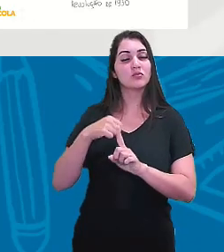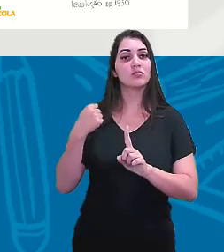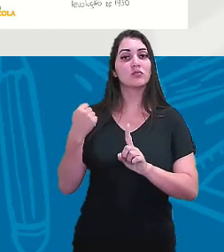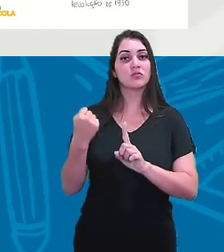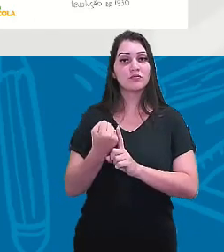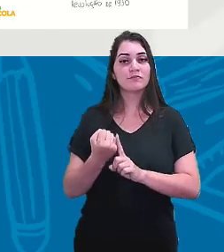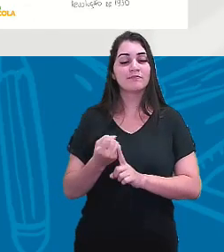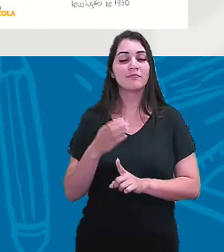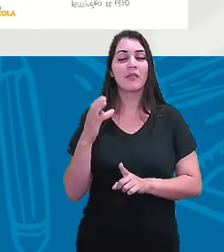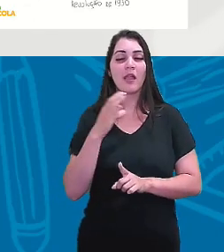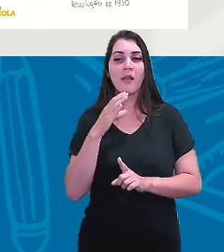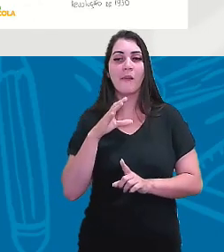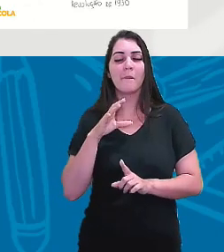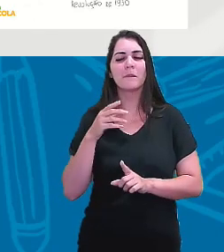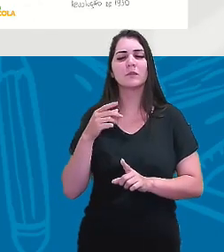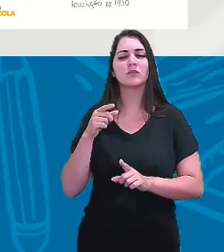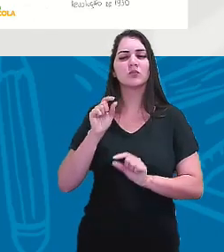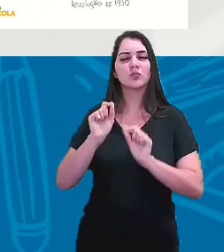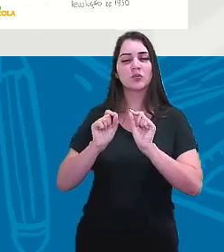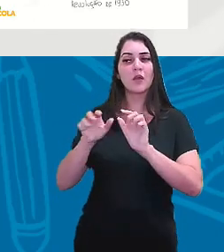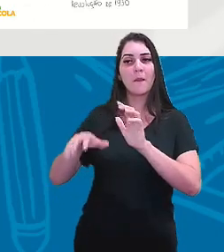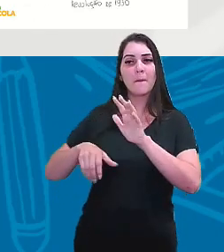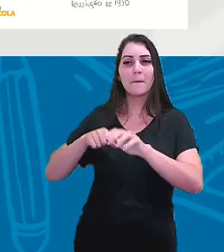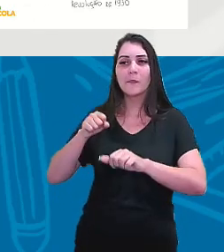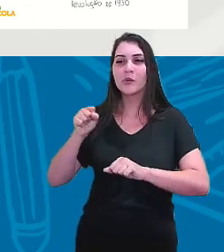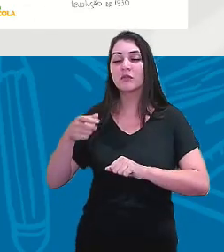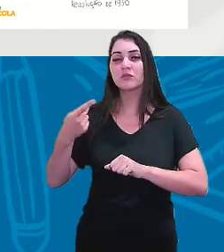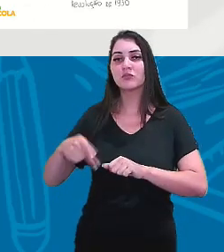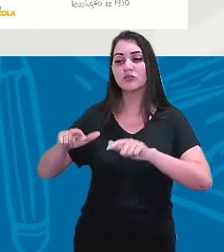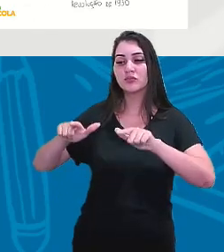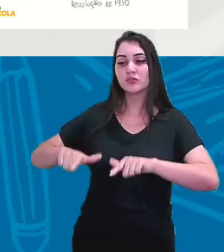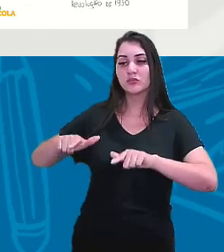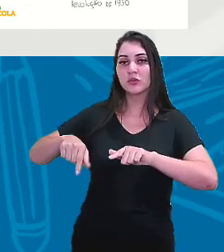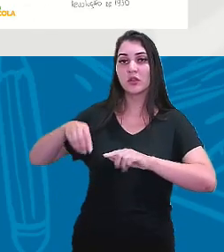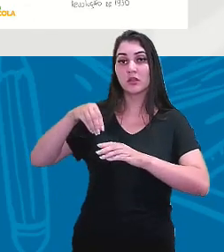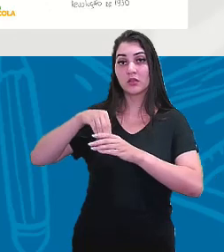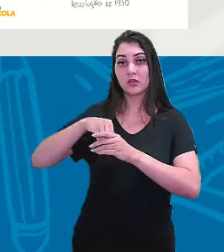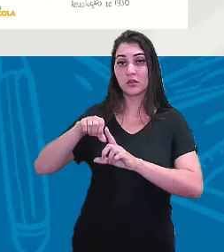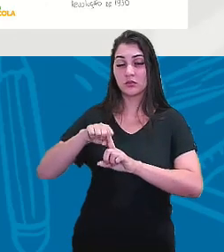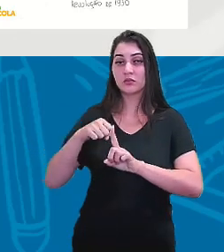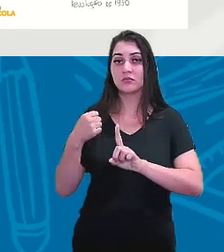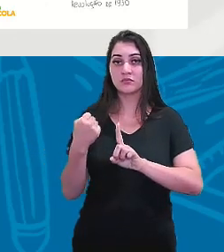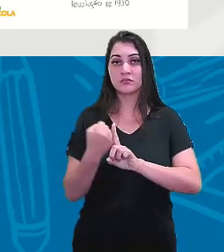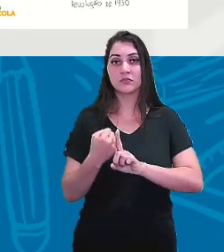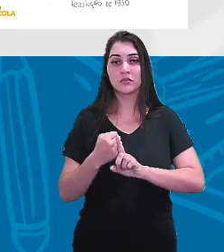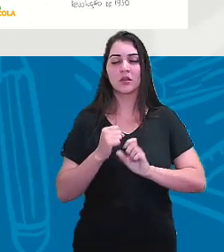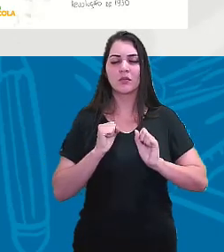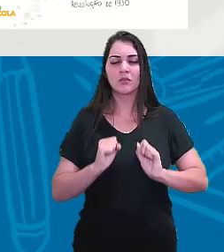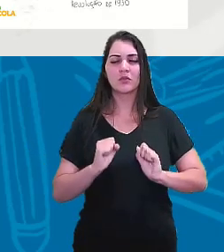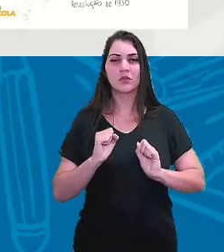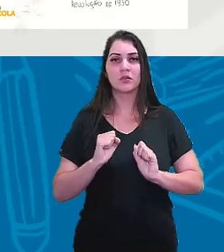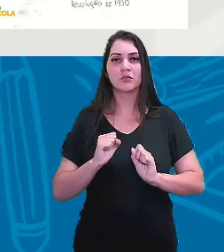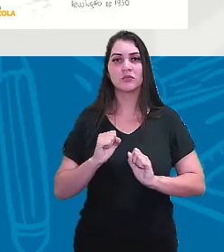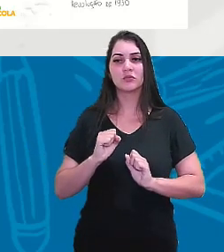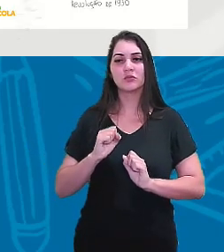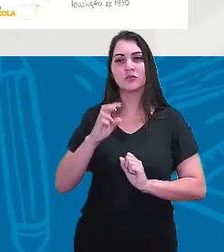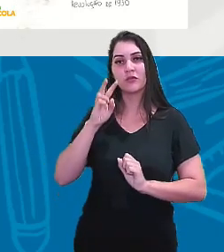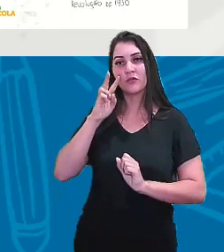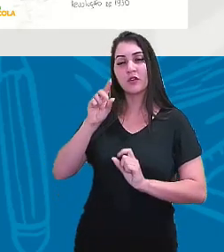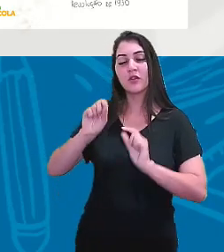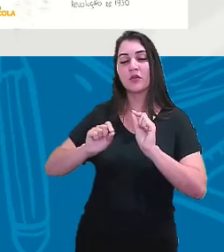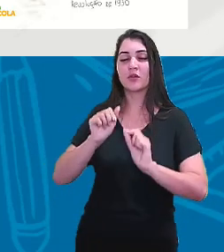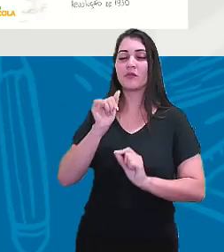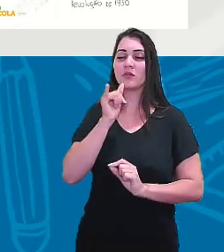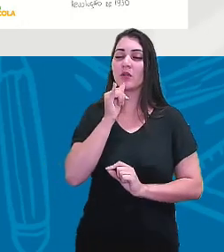buscavam por seu lugar dentro da sociedade. A gente pode levantar a questão da